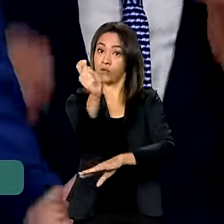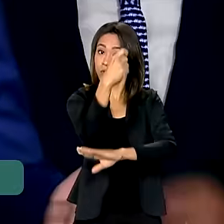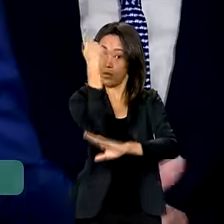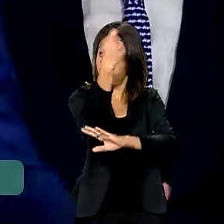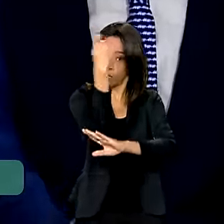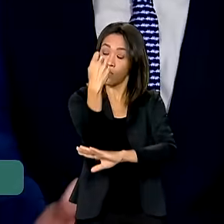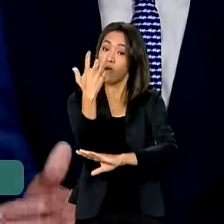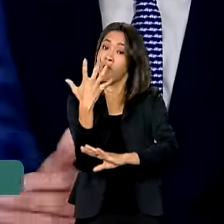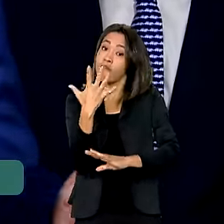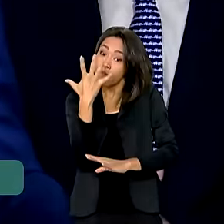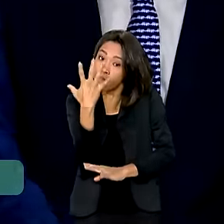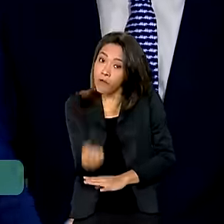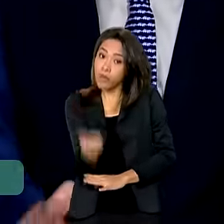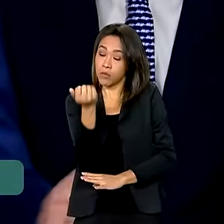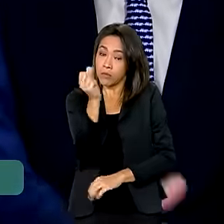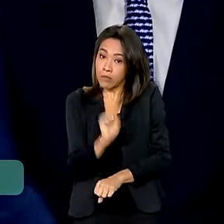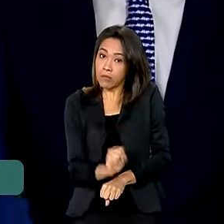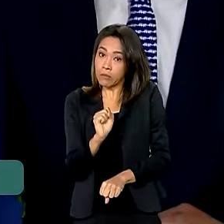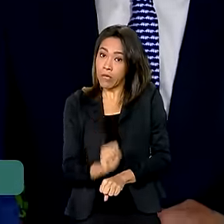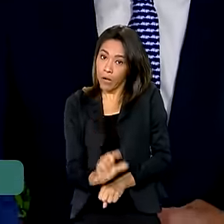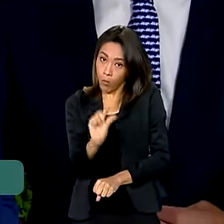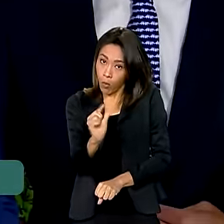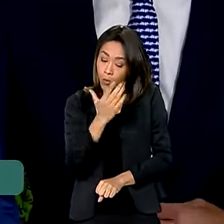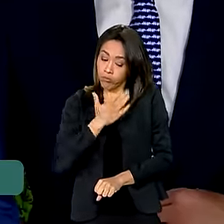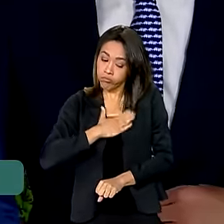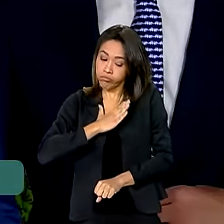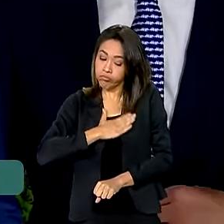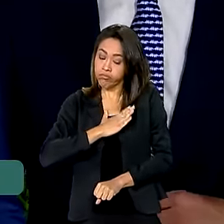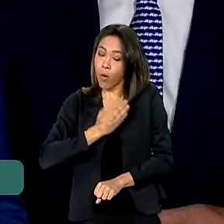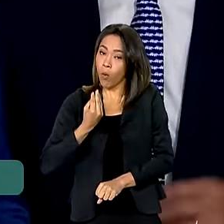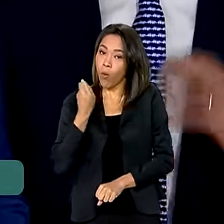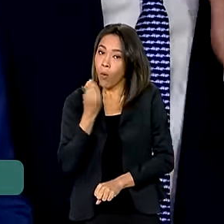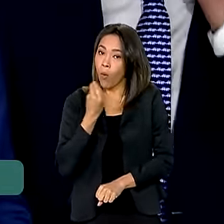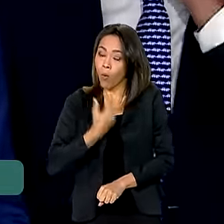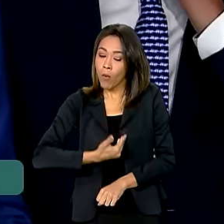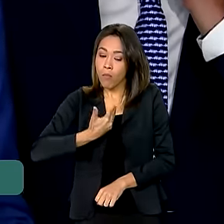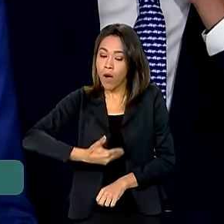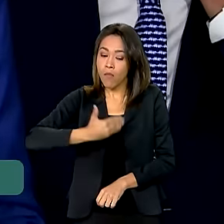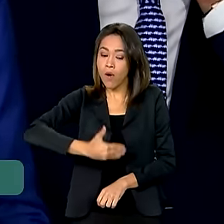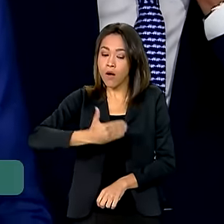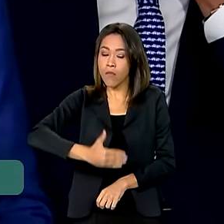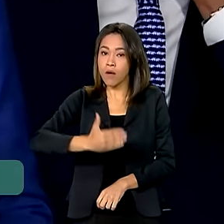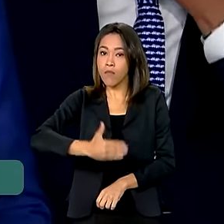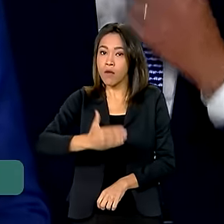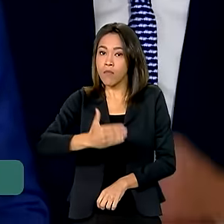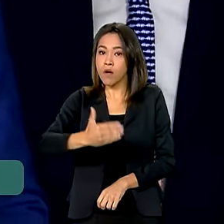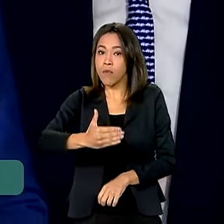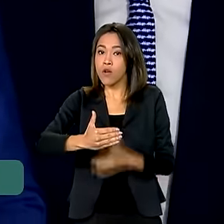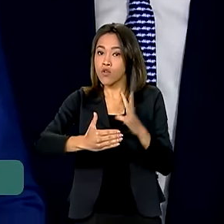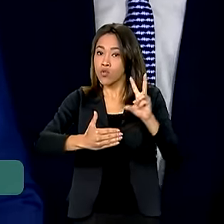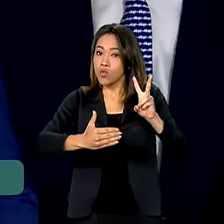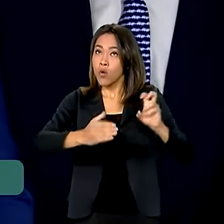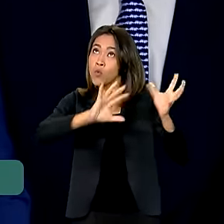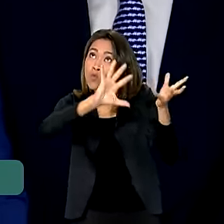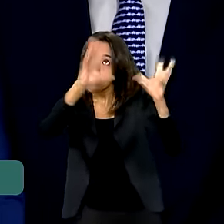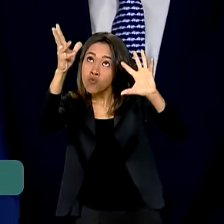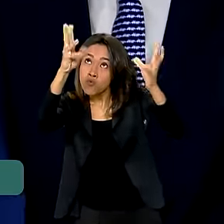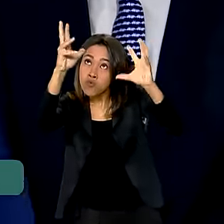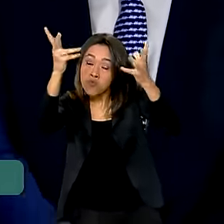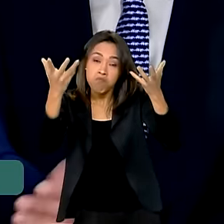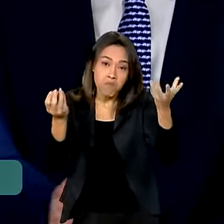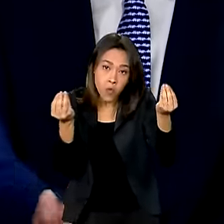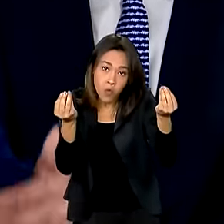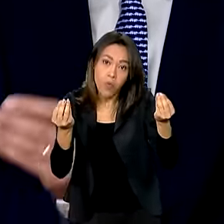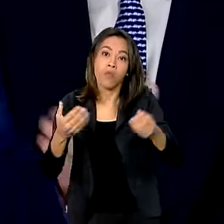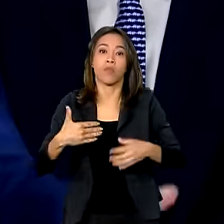vamos aguardar um pouco como vai se comportar o quadro dos municípios afetados do Rio Grande do Sul para